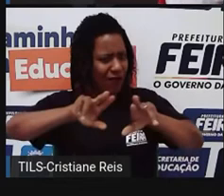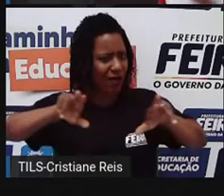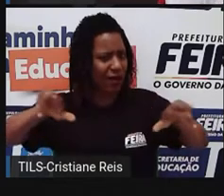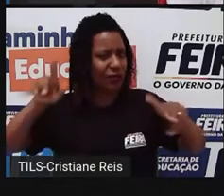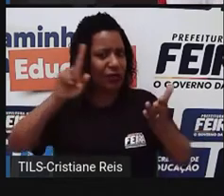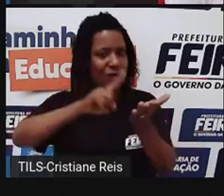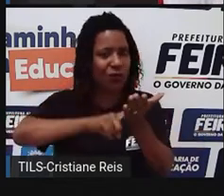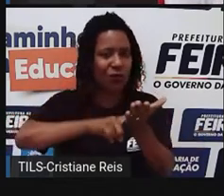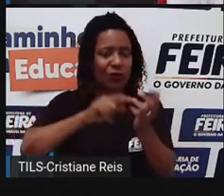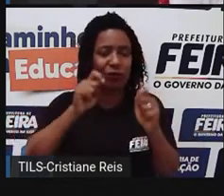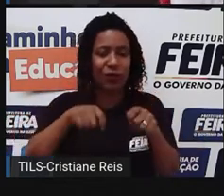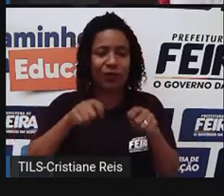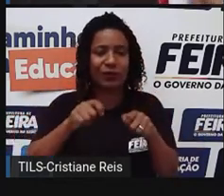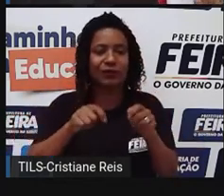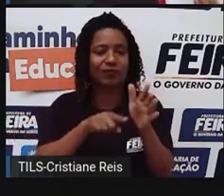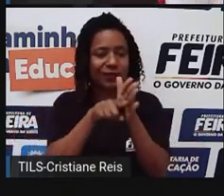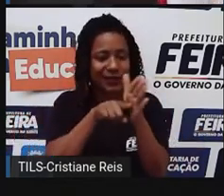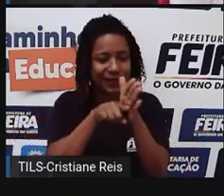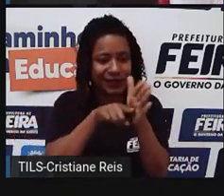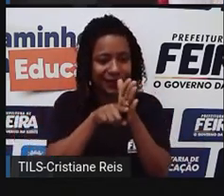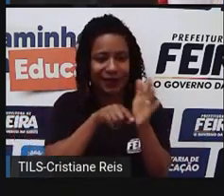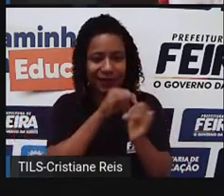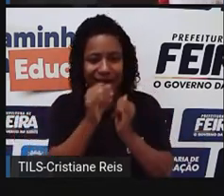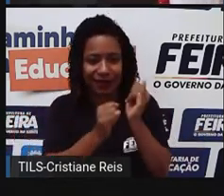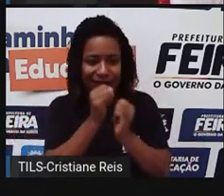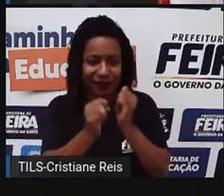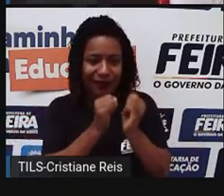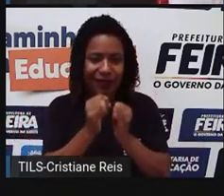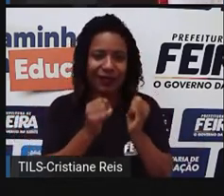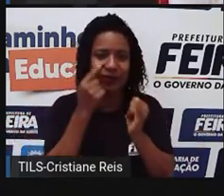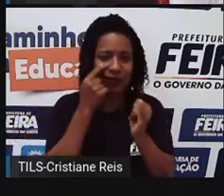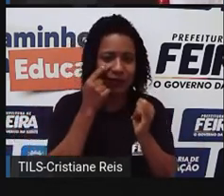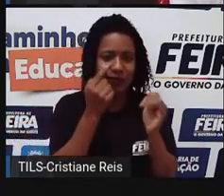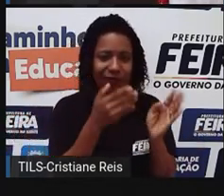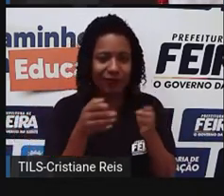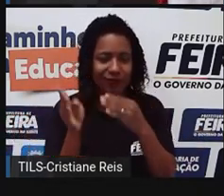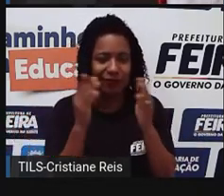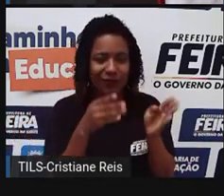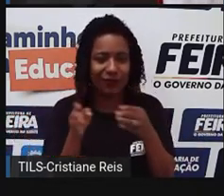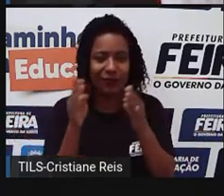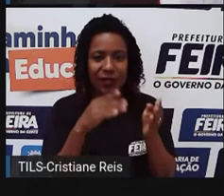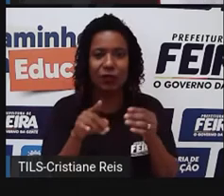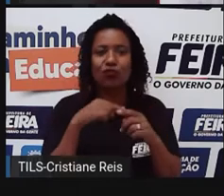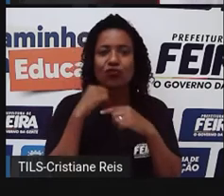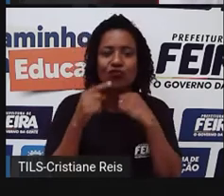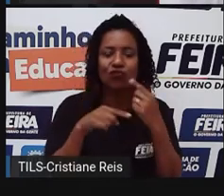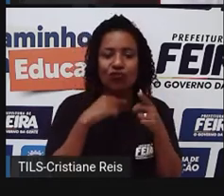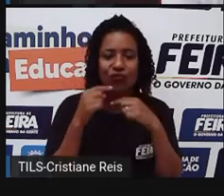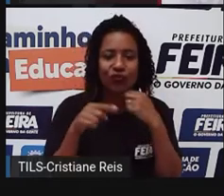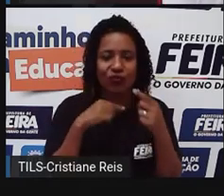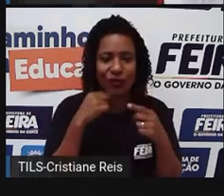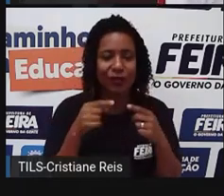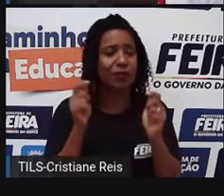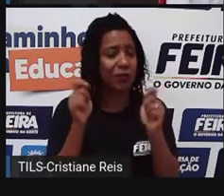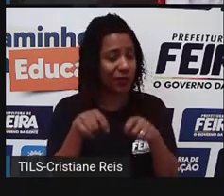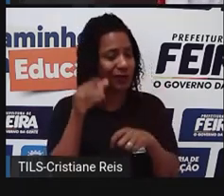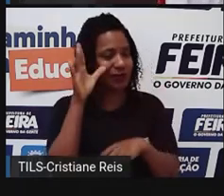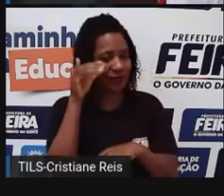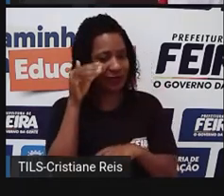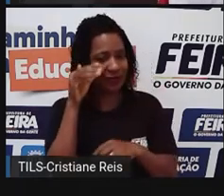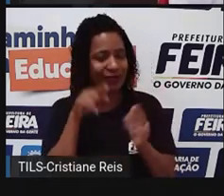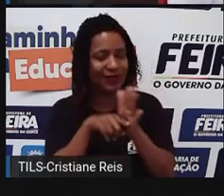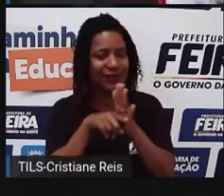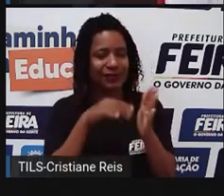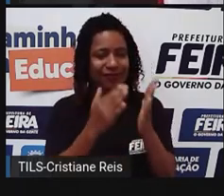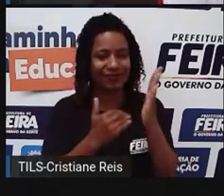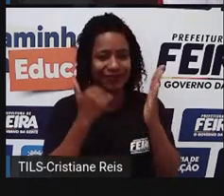só fazer, né, uma pesquisinha rápida aí e você vai lendo, né, vai tirando suas dúvidas do que você mais se interessar. E esses